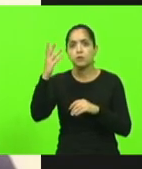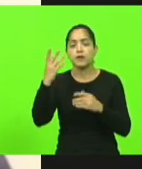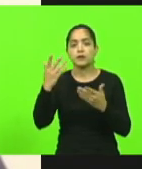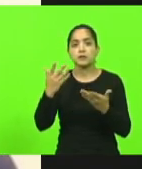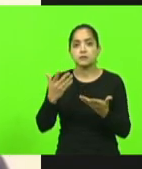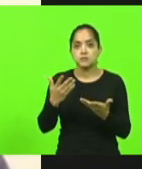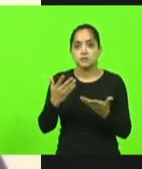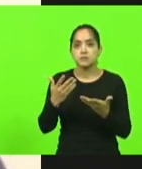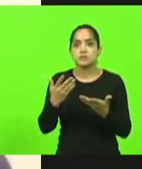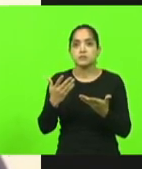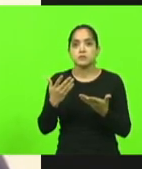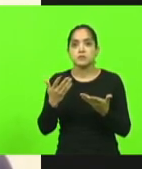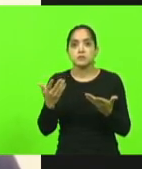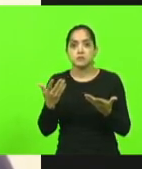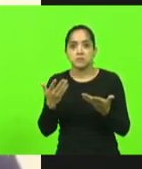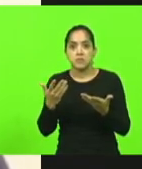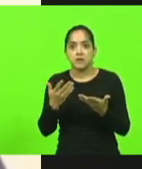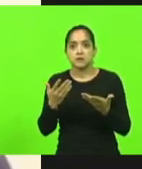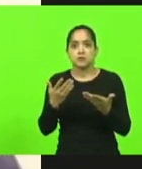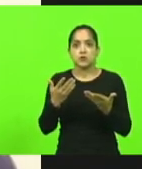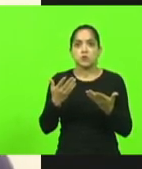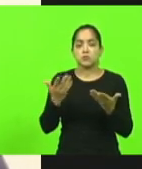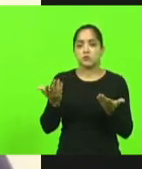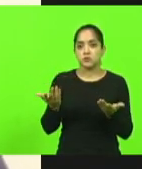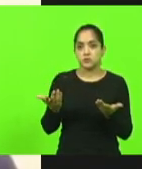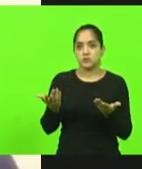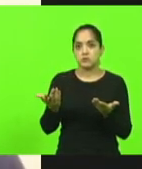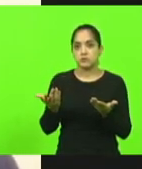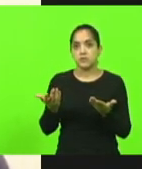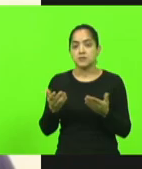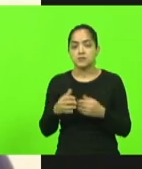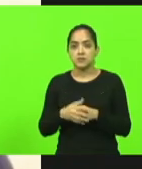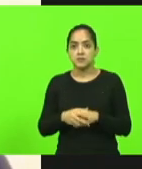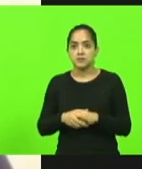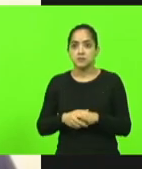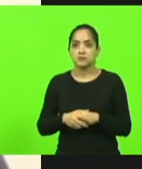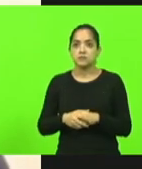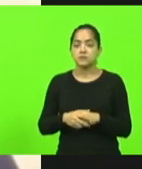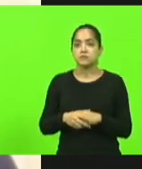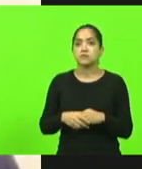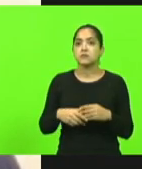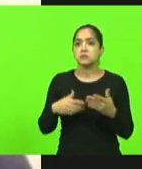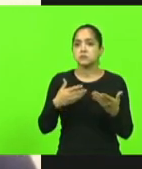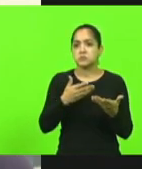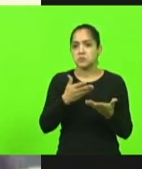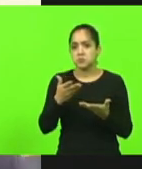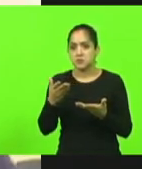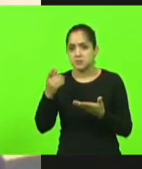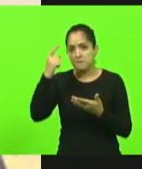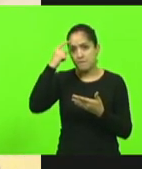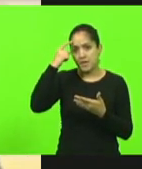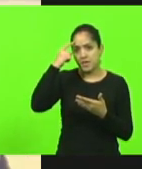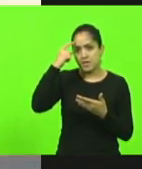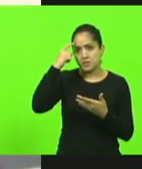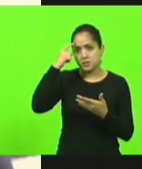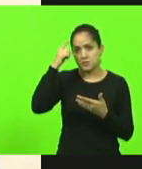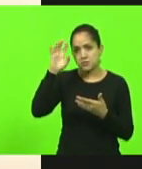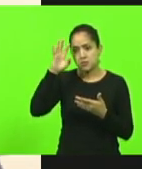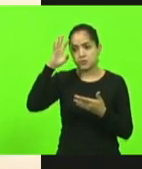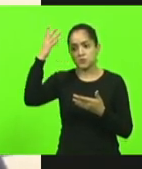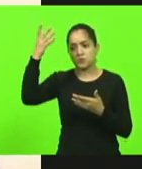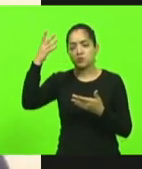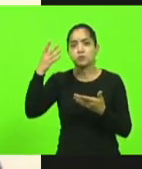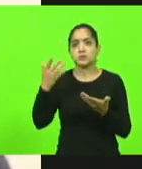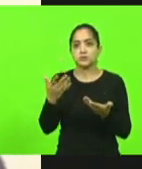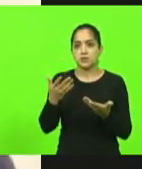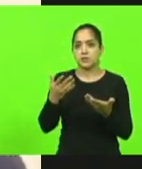somos, claro, extremistas, não somos daqueles que pensam que a solução é guerra civil,